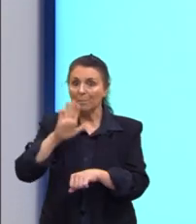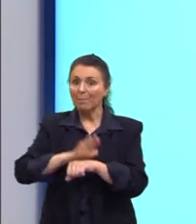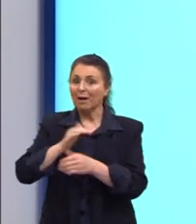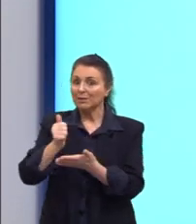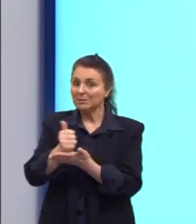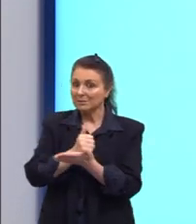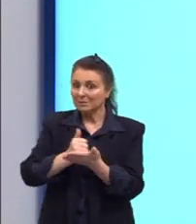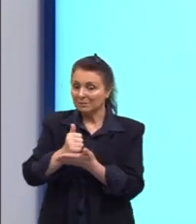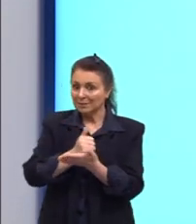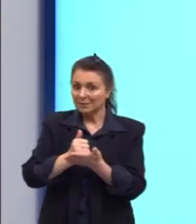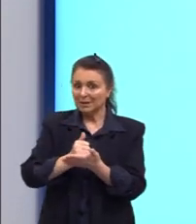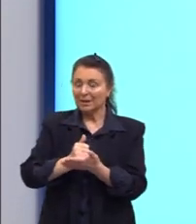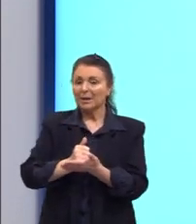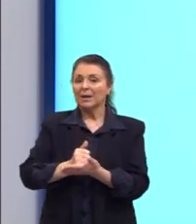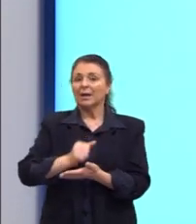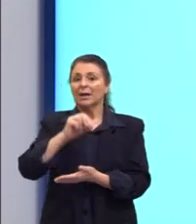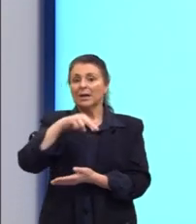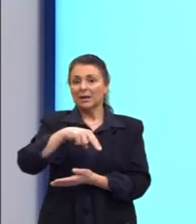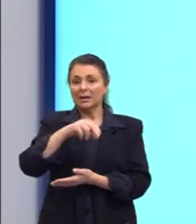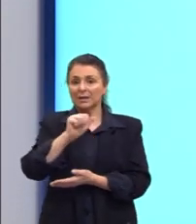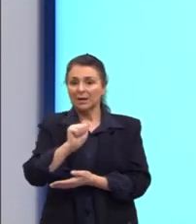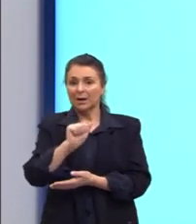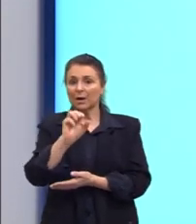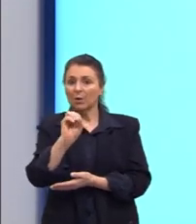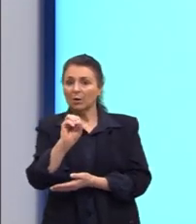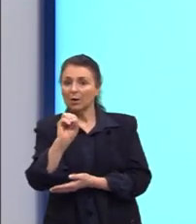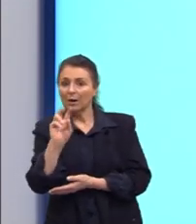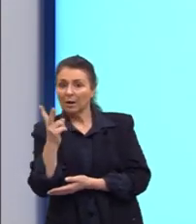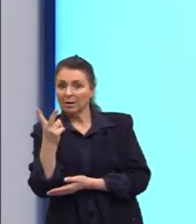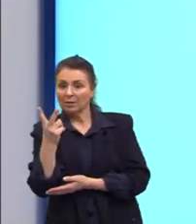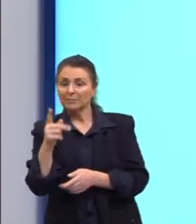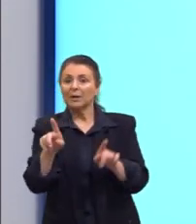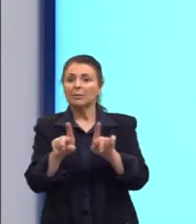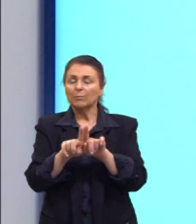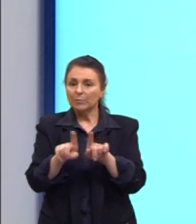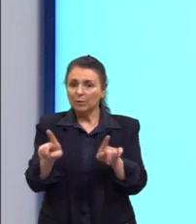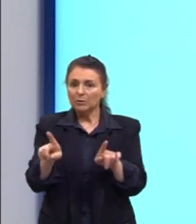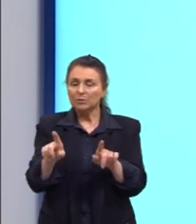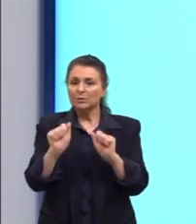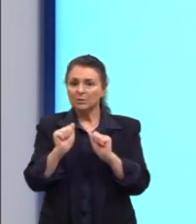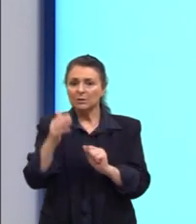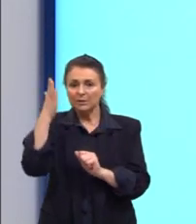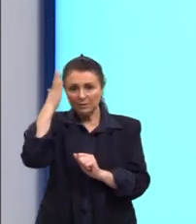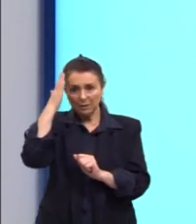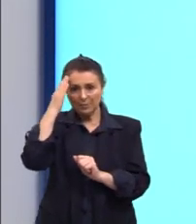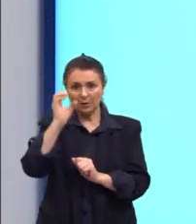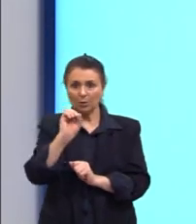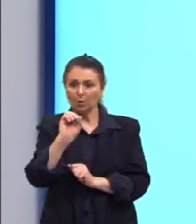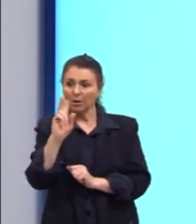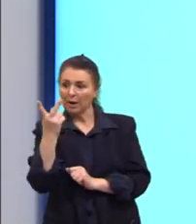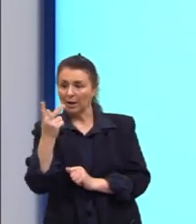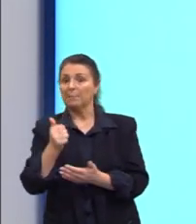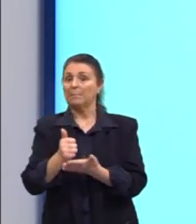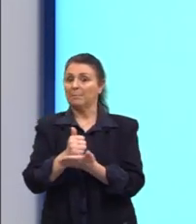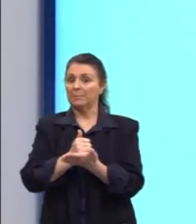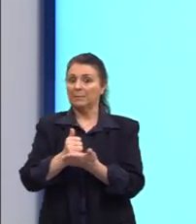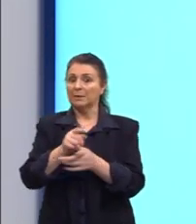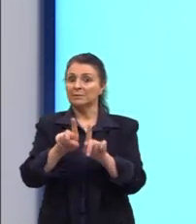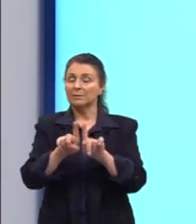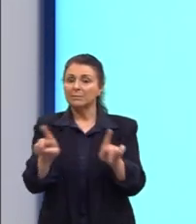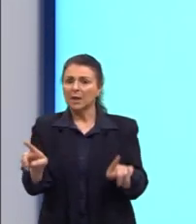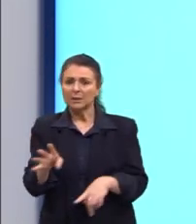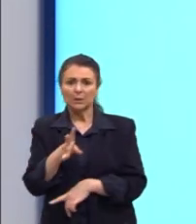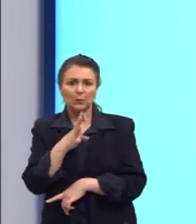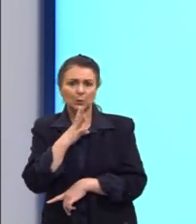cáustica, o NaOH, eu trouxe a fórmula dela, né? Mas mesmo que, a gente sabe que quando tem OH é base, mas mesmo não